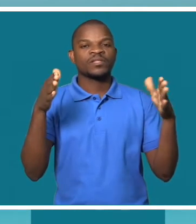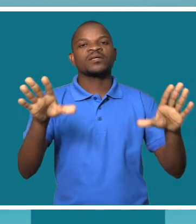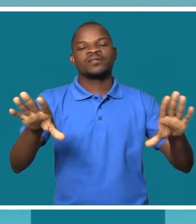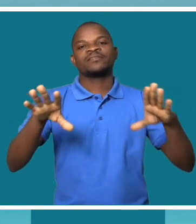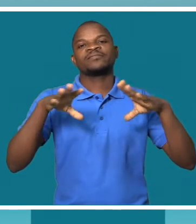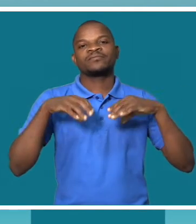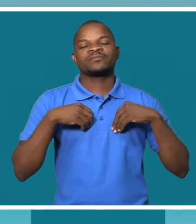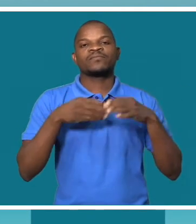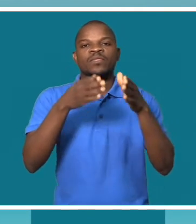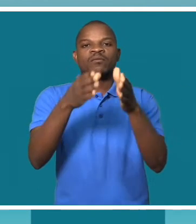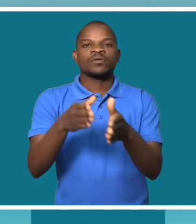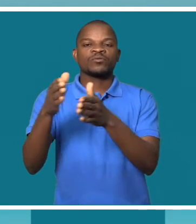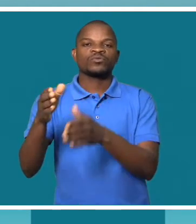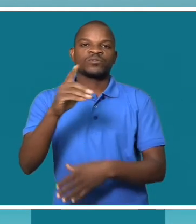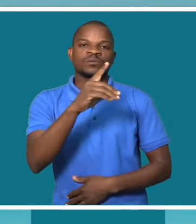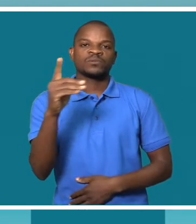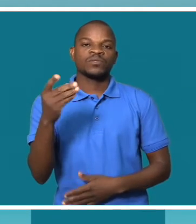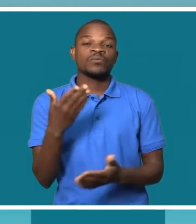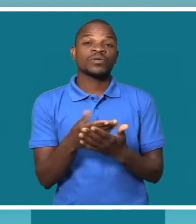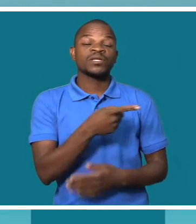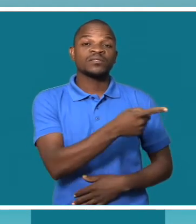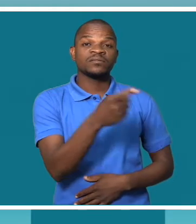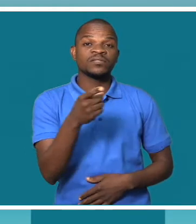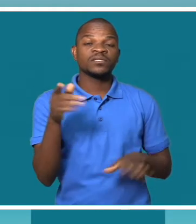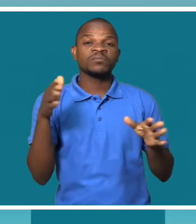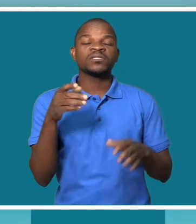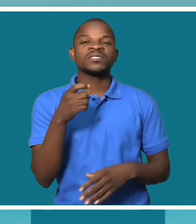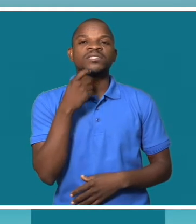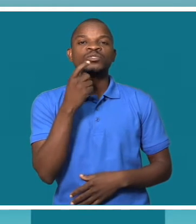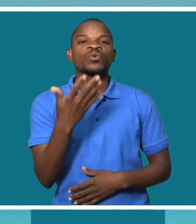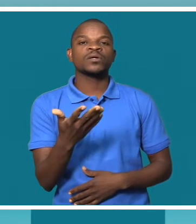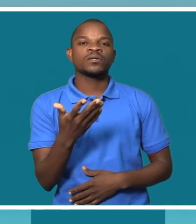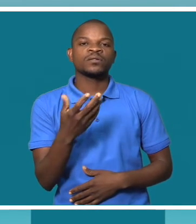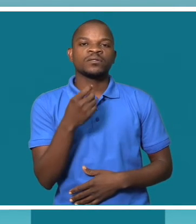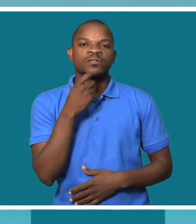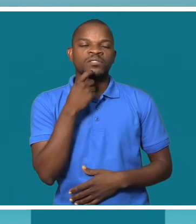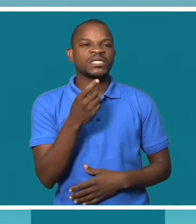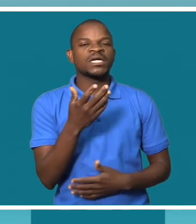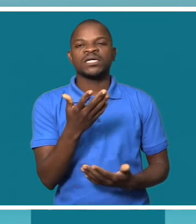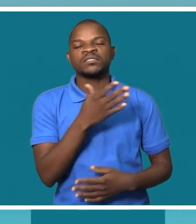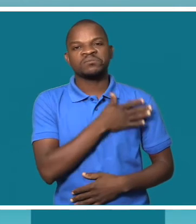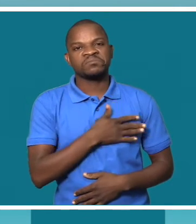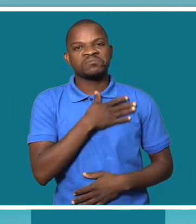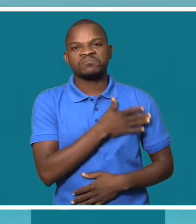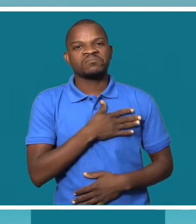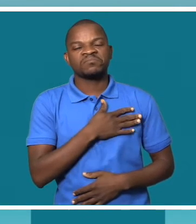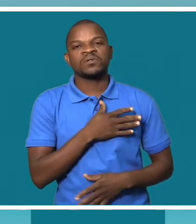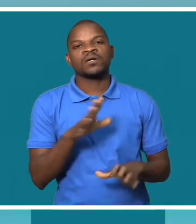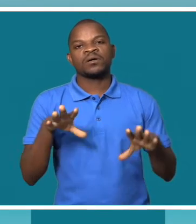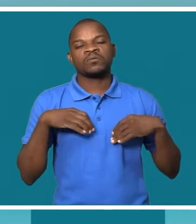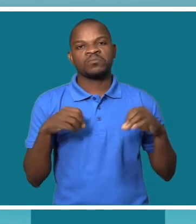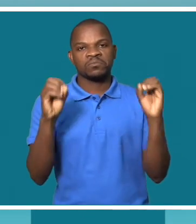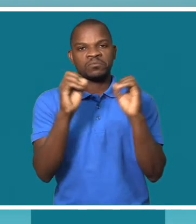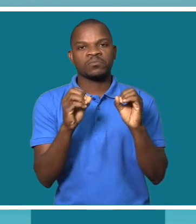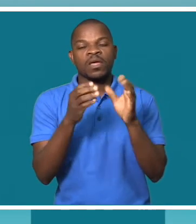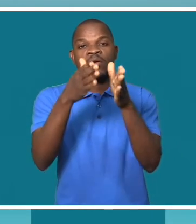deficiência, porque uma das maiores justificações ou desculpas de não abertura de empregos para as pessoas